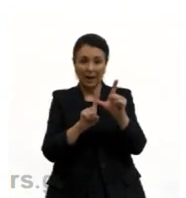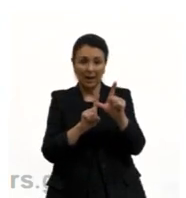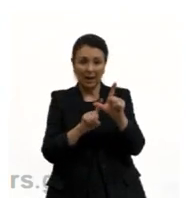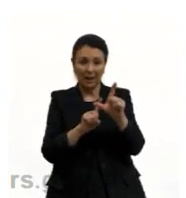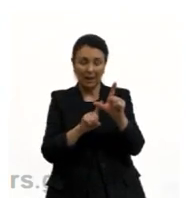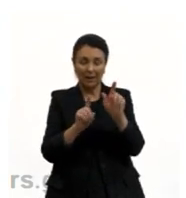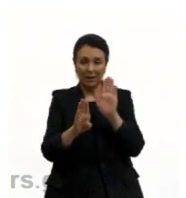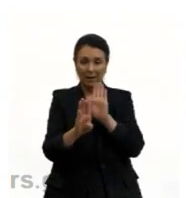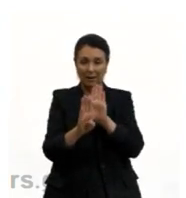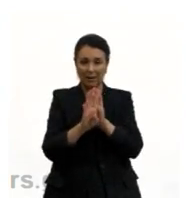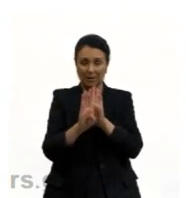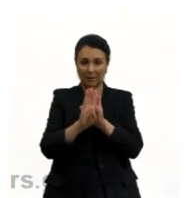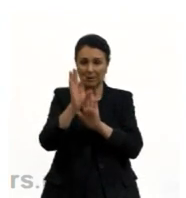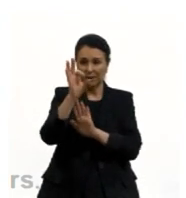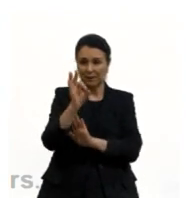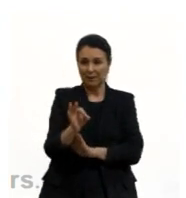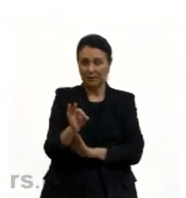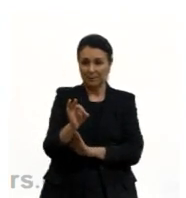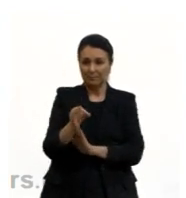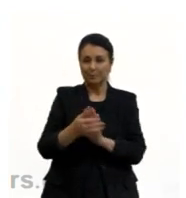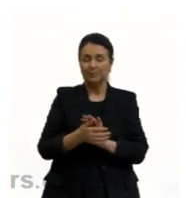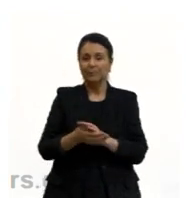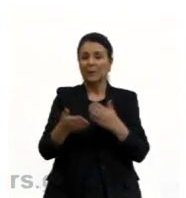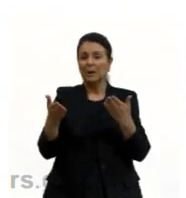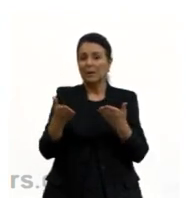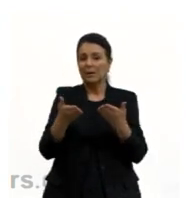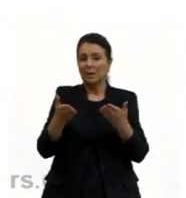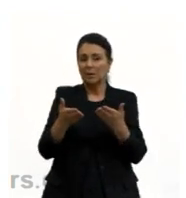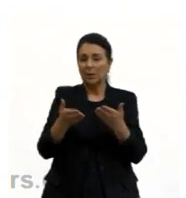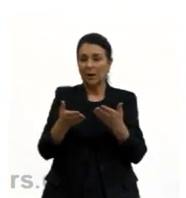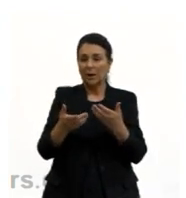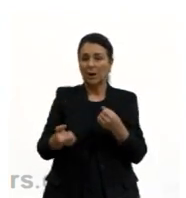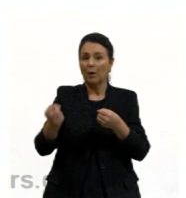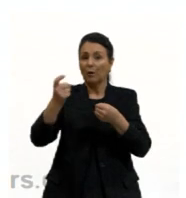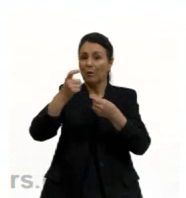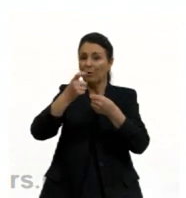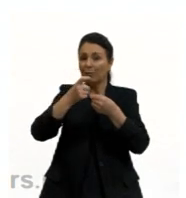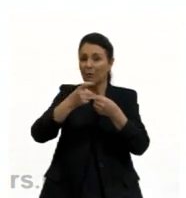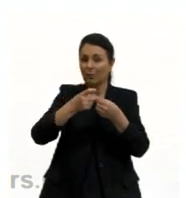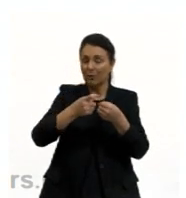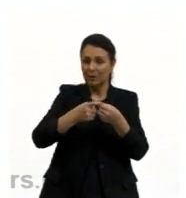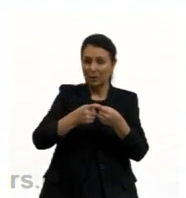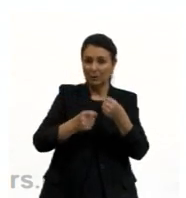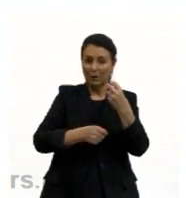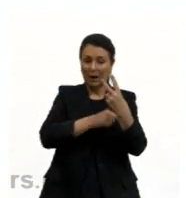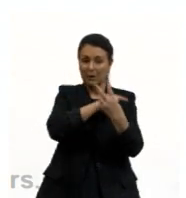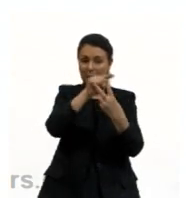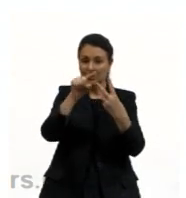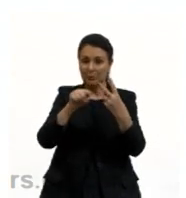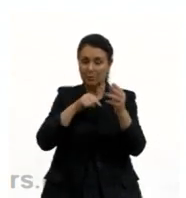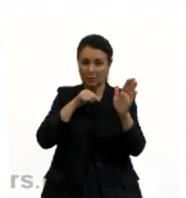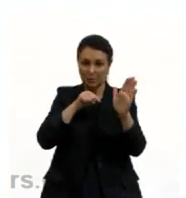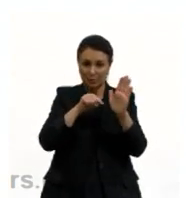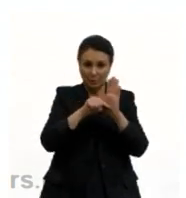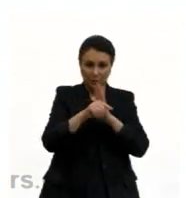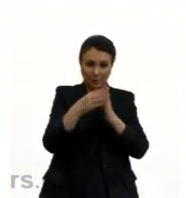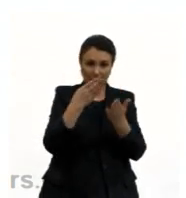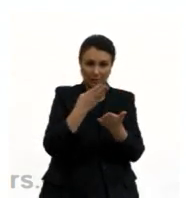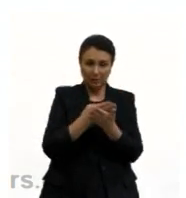correta. Ok? Agora, voltando para aquelas duas questões iniciais da nossa aula, certo?